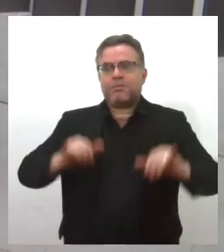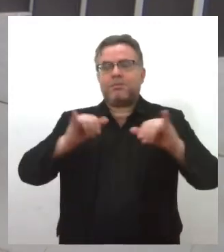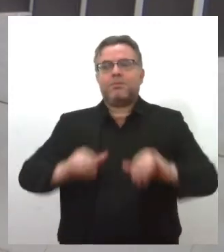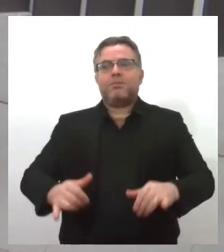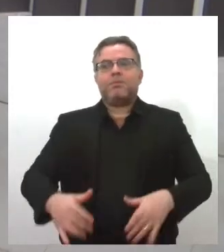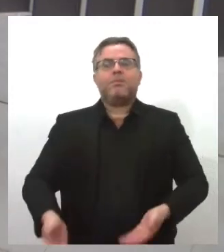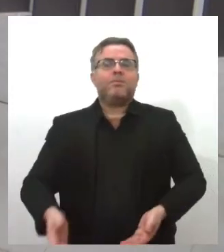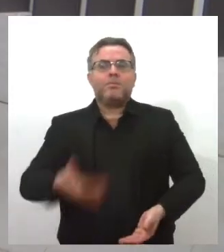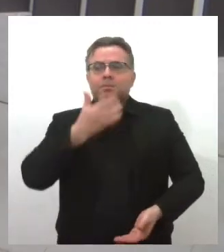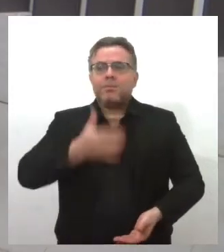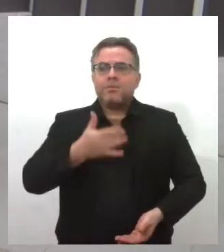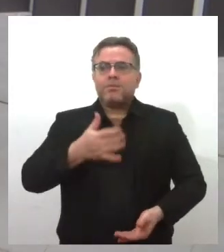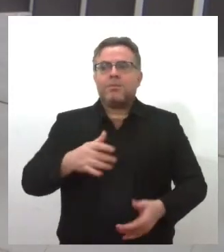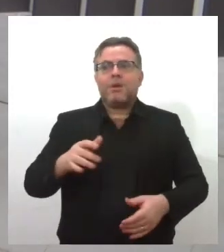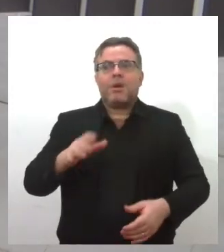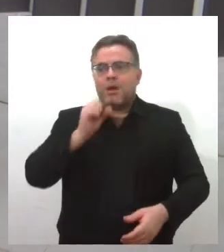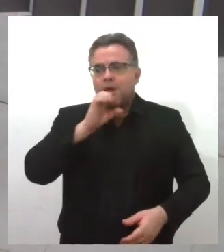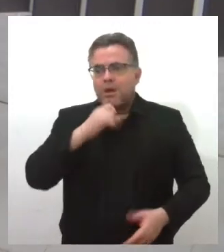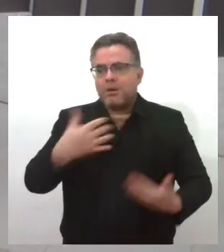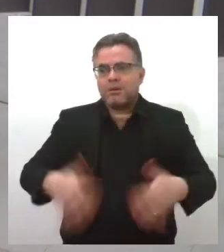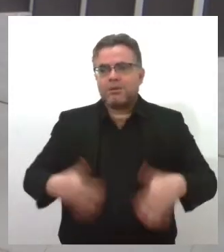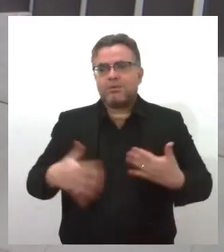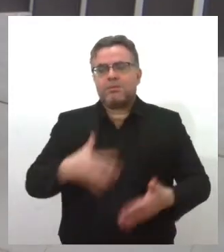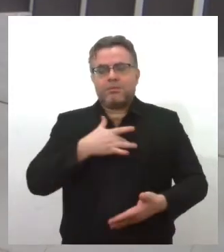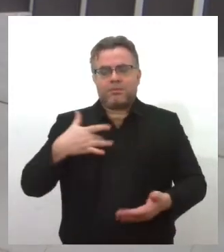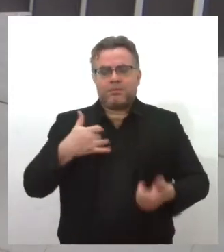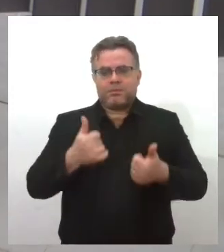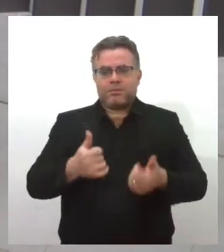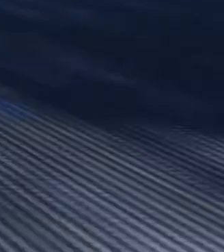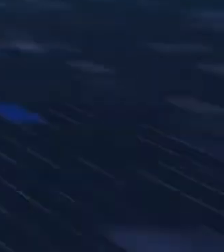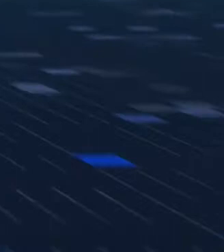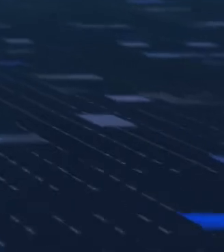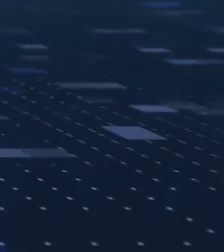Laranja é o tema de hoje no quadro Saúde e Bem-Estar. Já, já. Não sai daí.